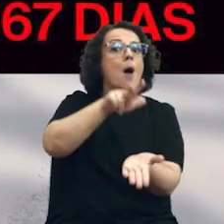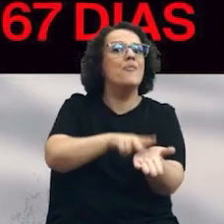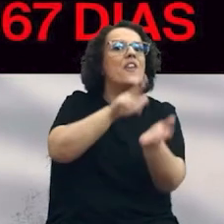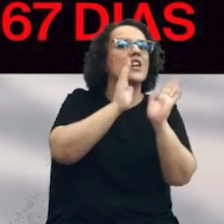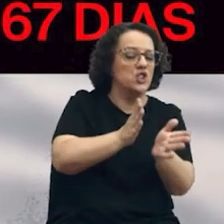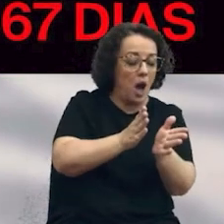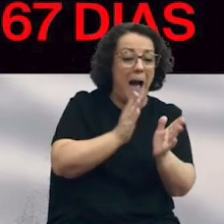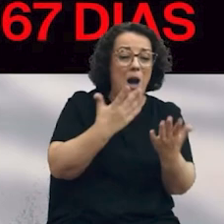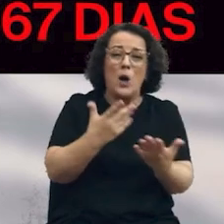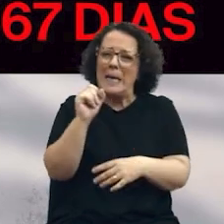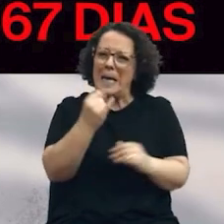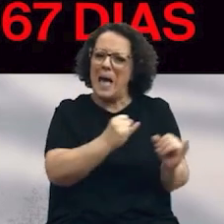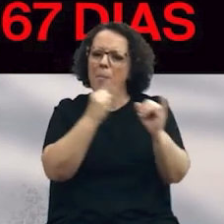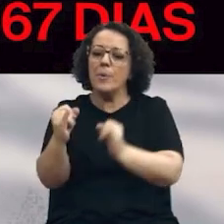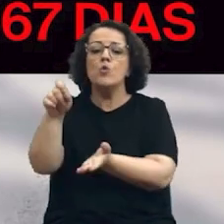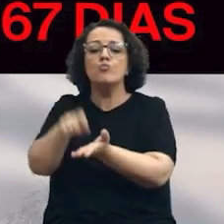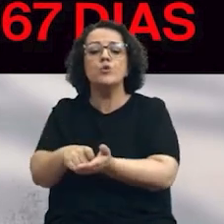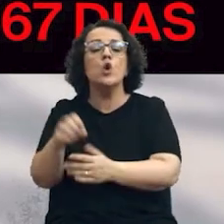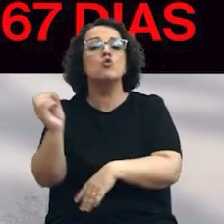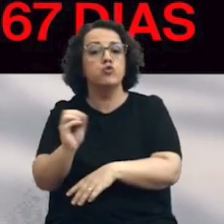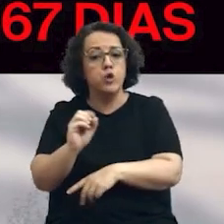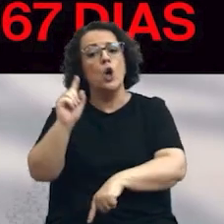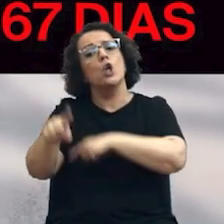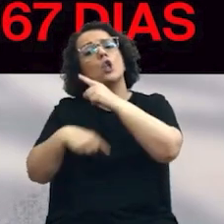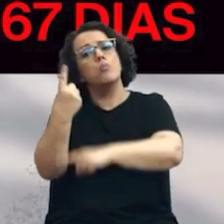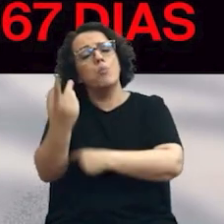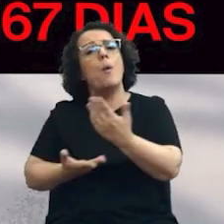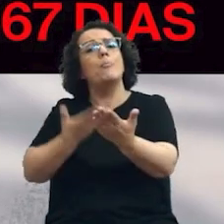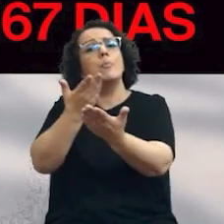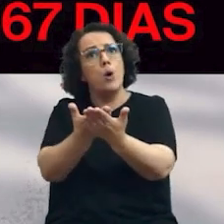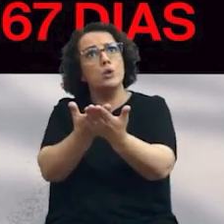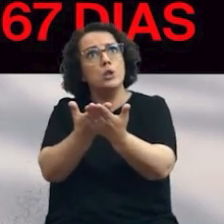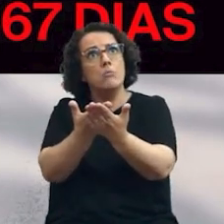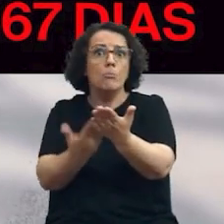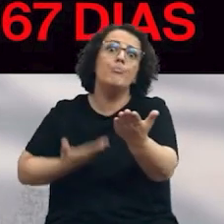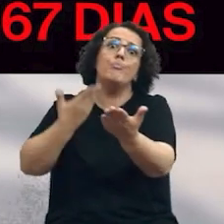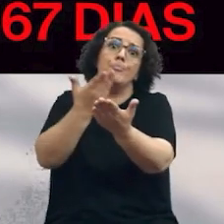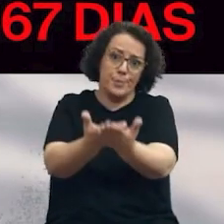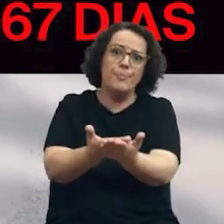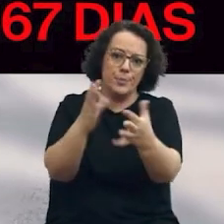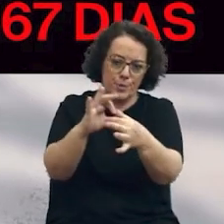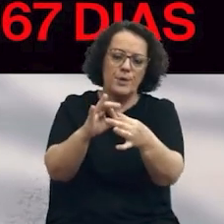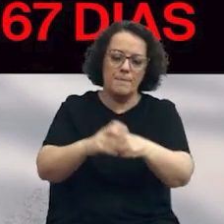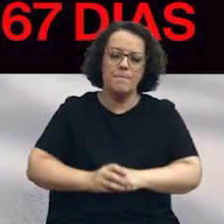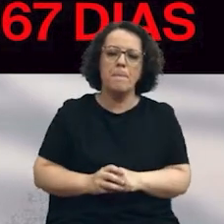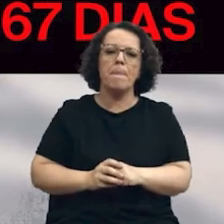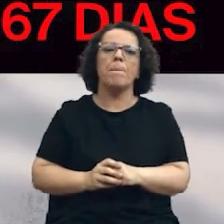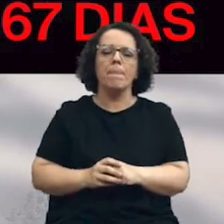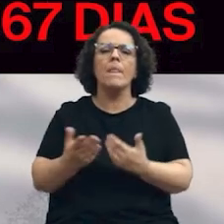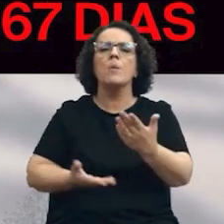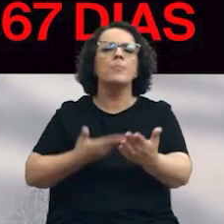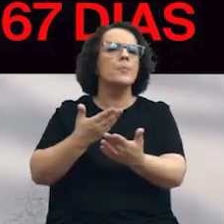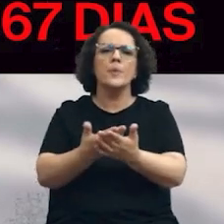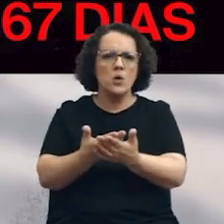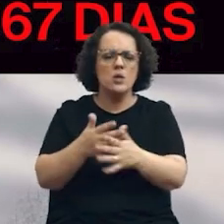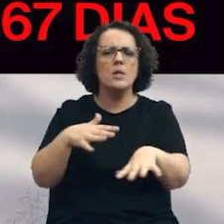rapidamente passar pelas não agendadas e depois fazer uma proposta sobre propostas, que eu acho que todos ganharíamos com isso. Proposta da expansão da rede